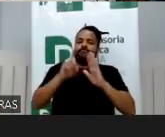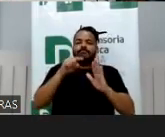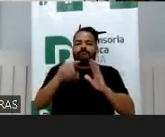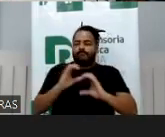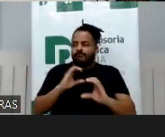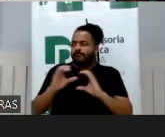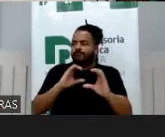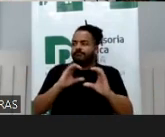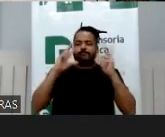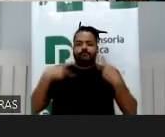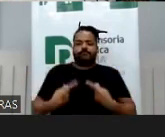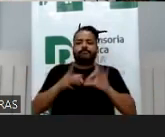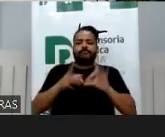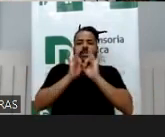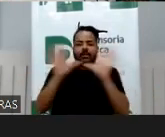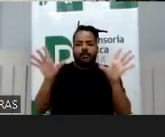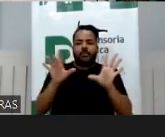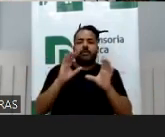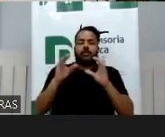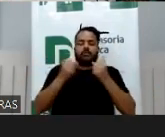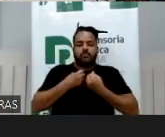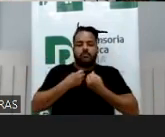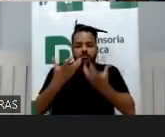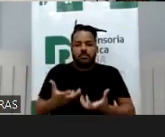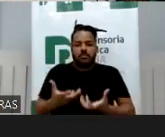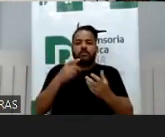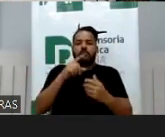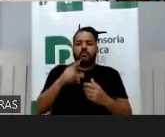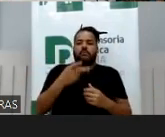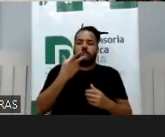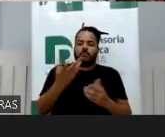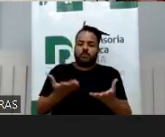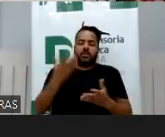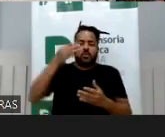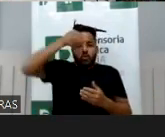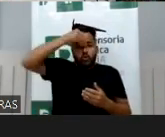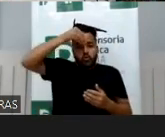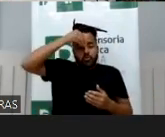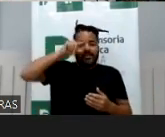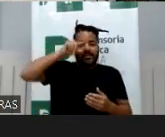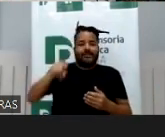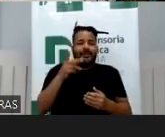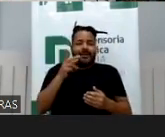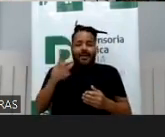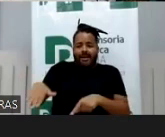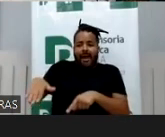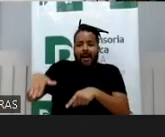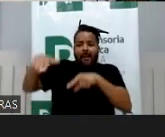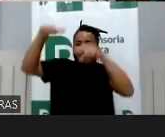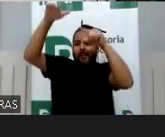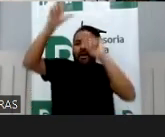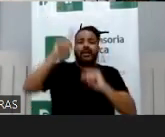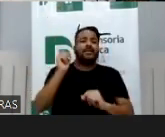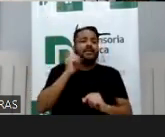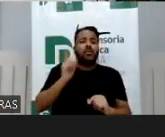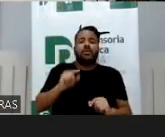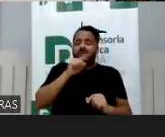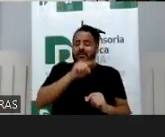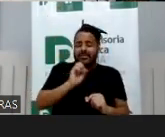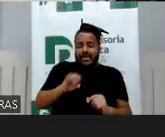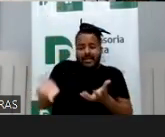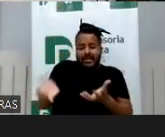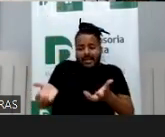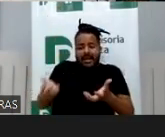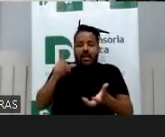e o direito à personalidade da minha sobrinha que está sendo formada e que eu não sei se quer ou como vai reagir aquilo quando